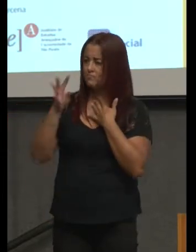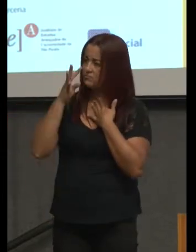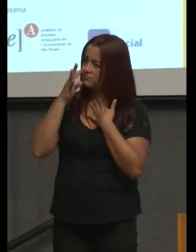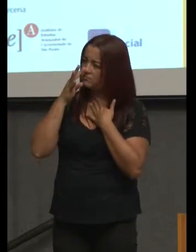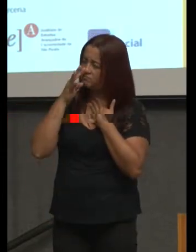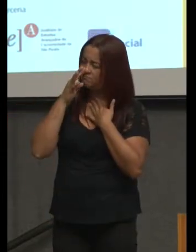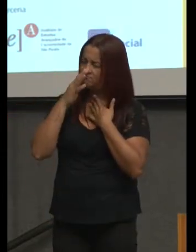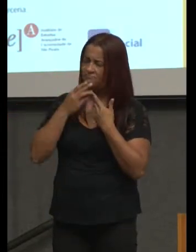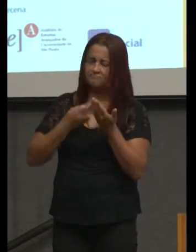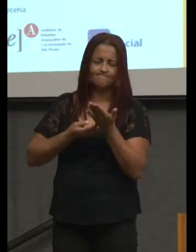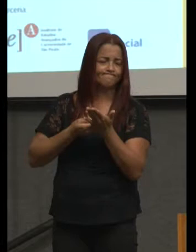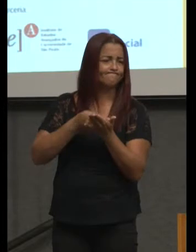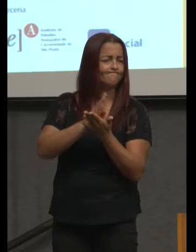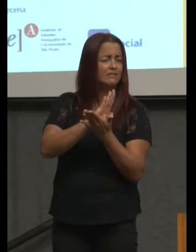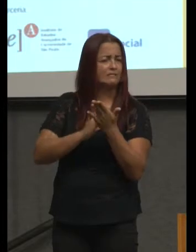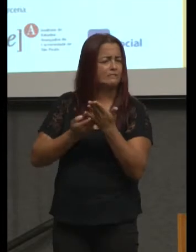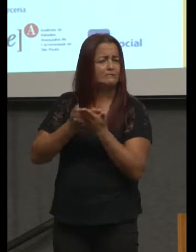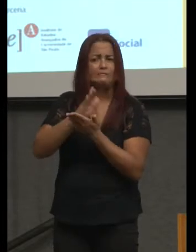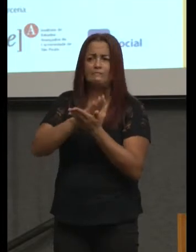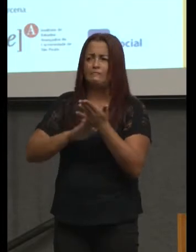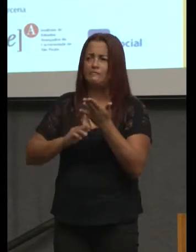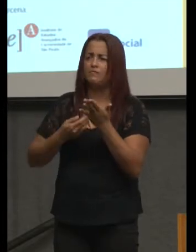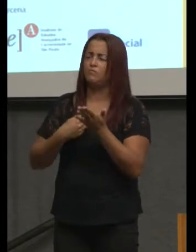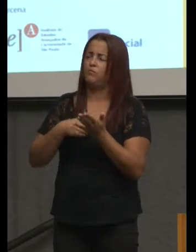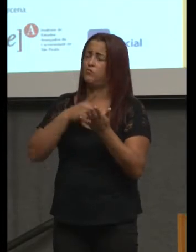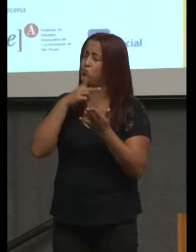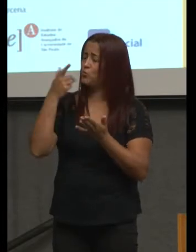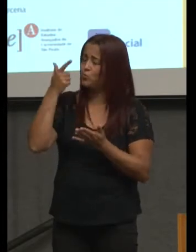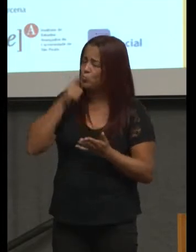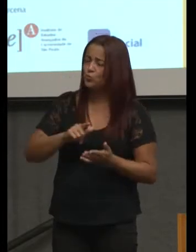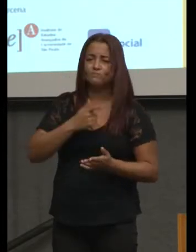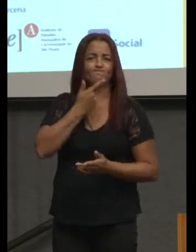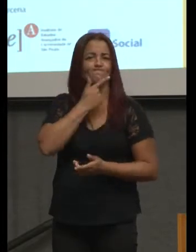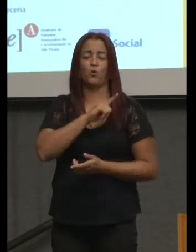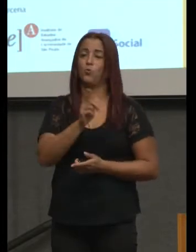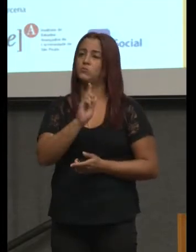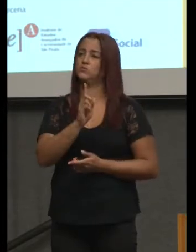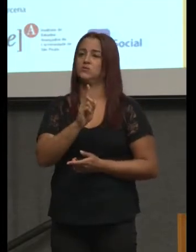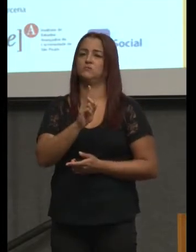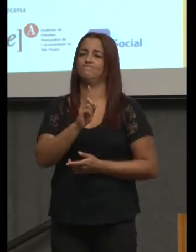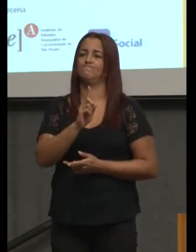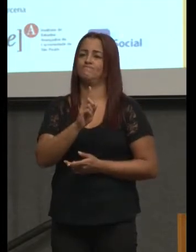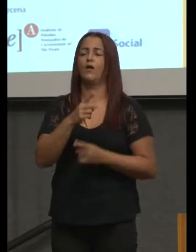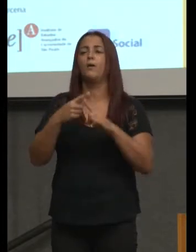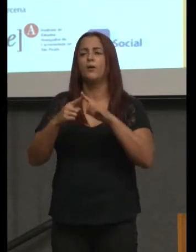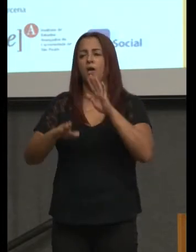Posso dizer por quê? Tem a ver, por exemplo, com um dos nossos termos aqui, que é responsabilidade.